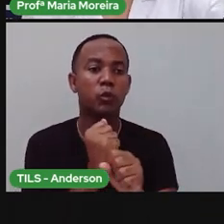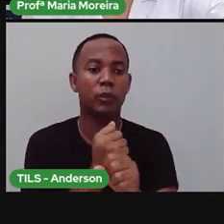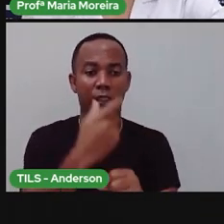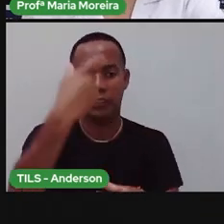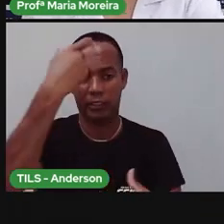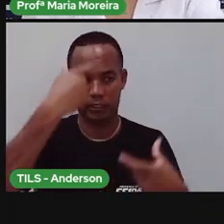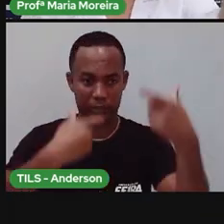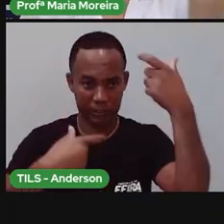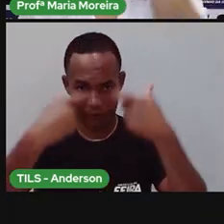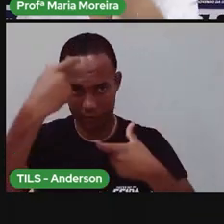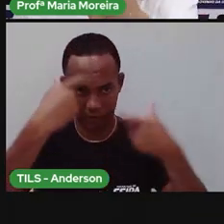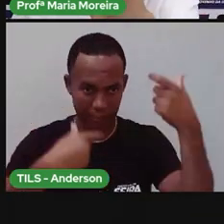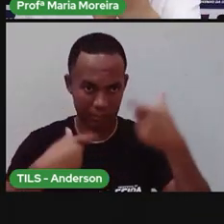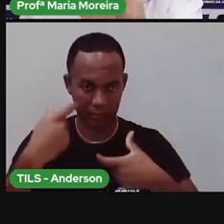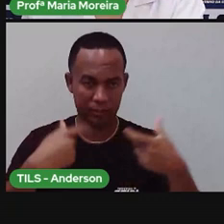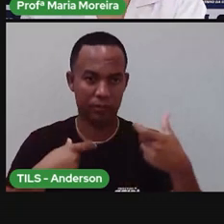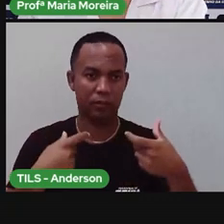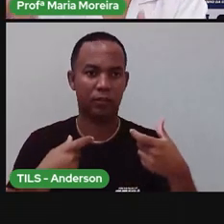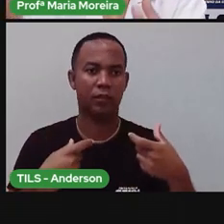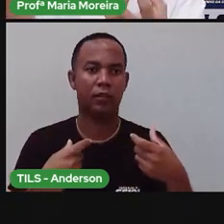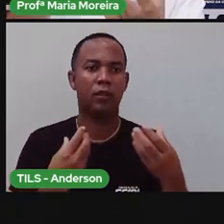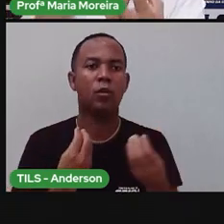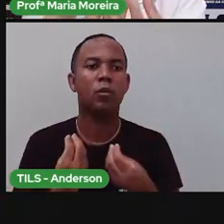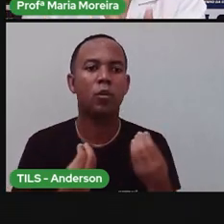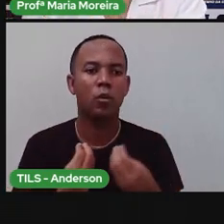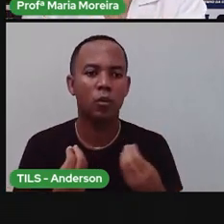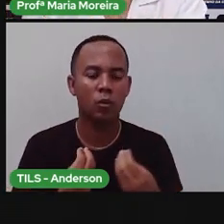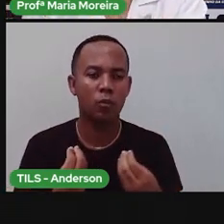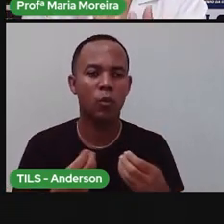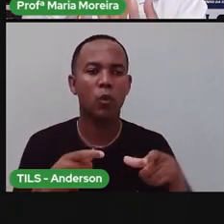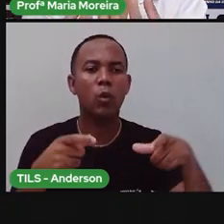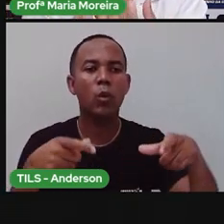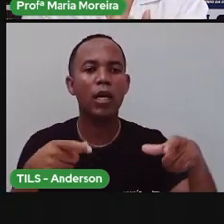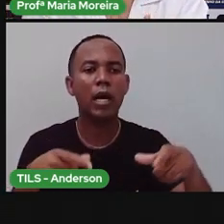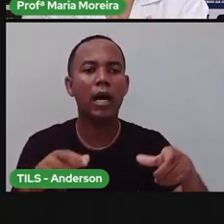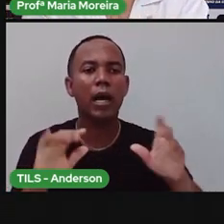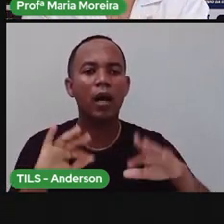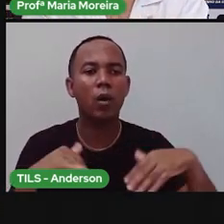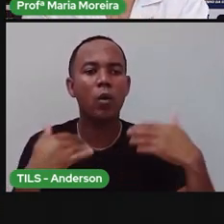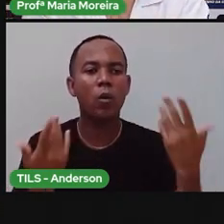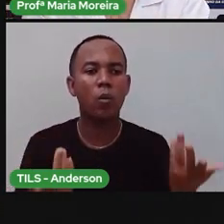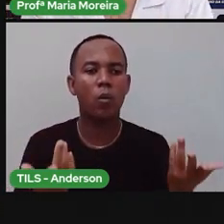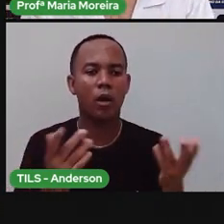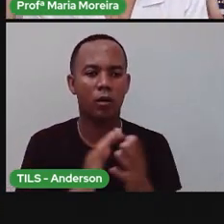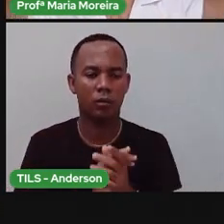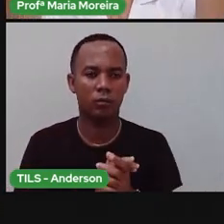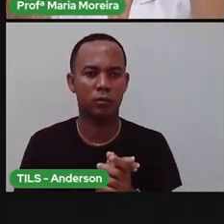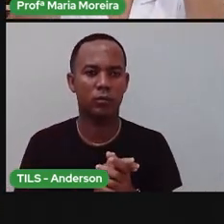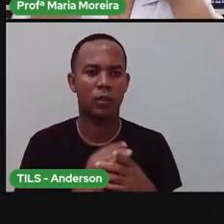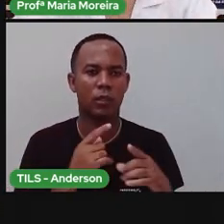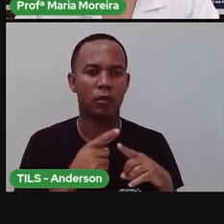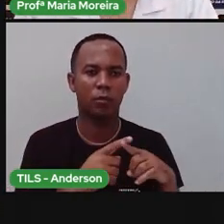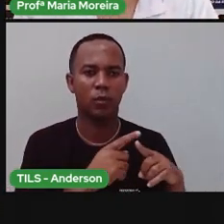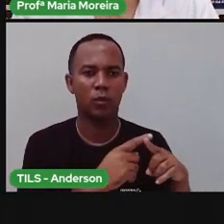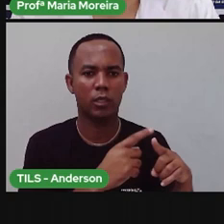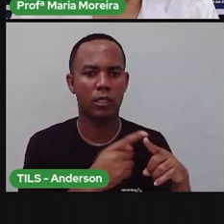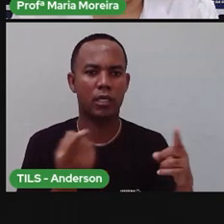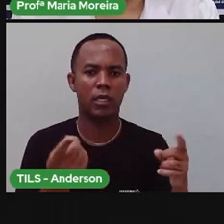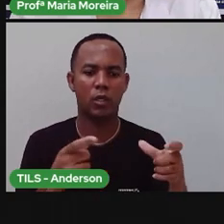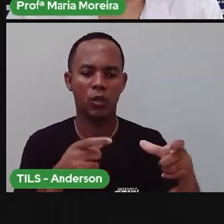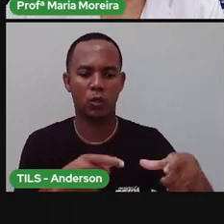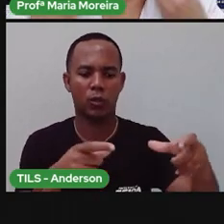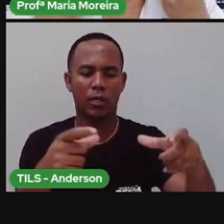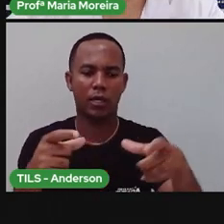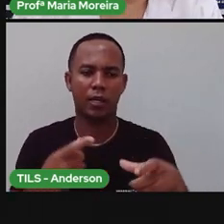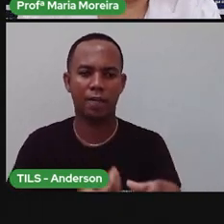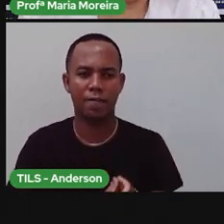É construída dentro do seu lar, e é construída onde? Na escola, certo? Porque são os ambientes de convívio,